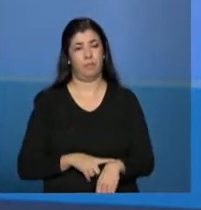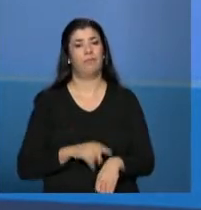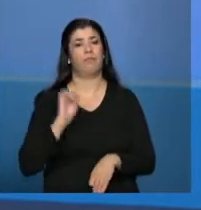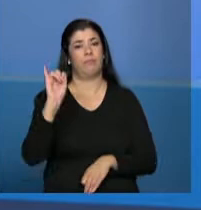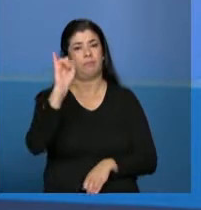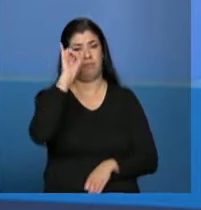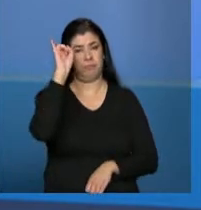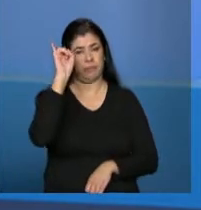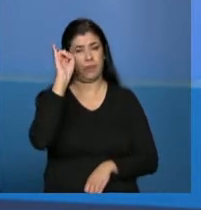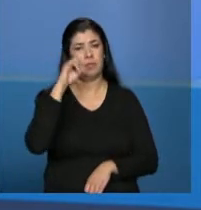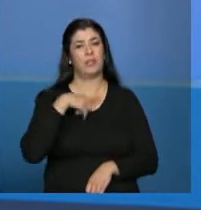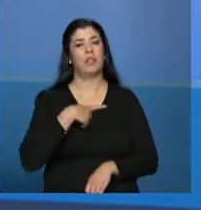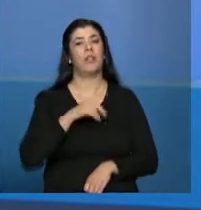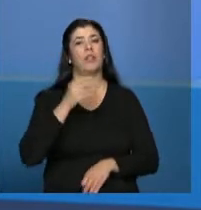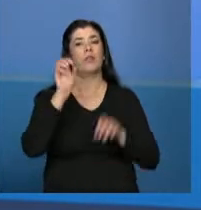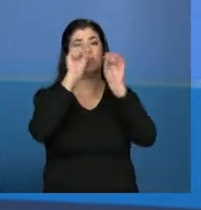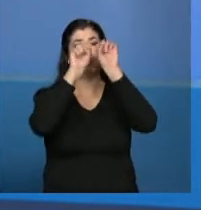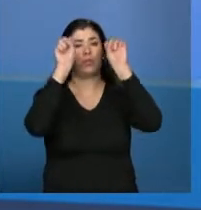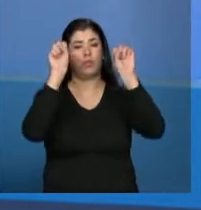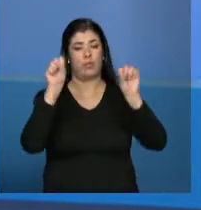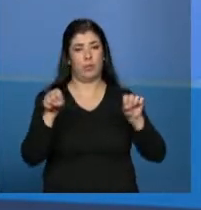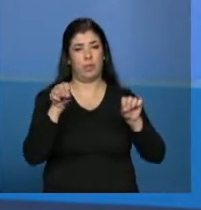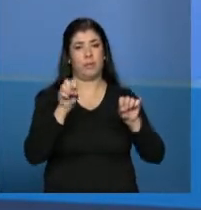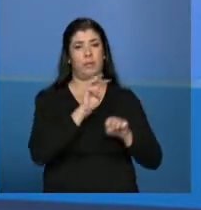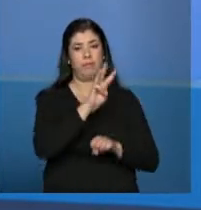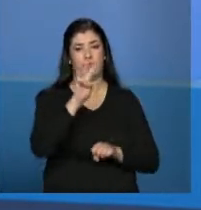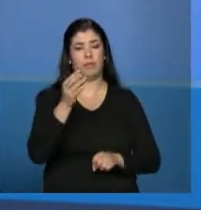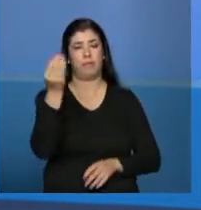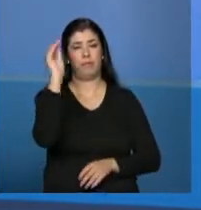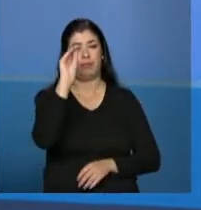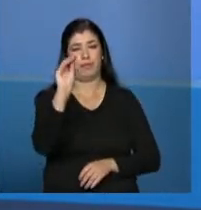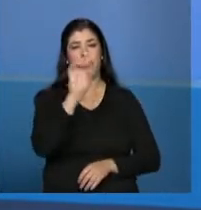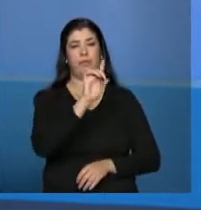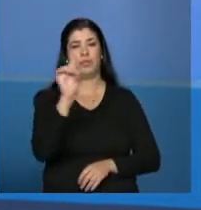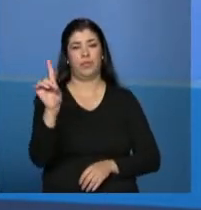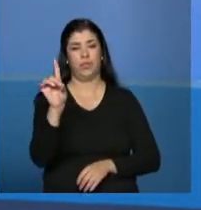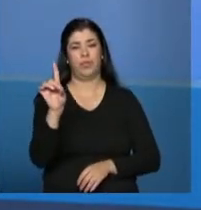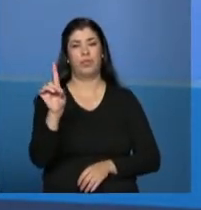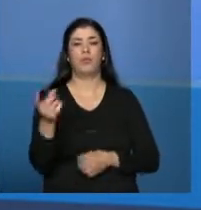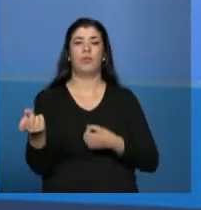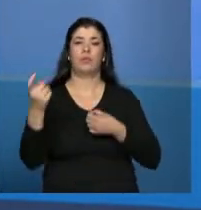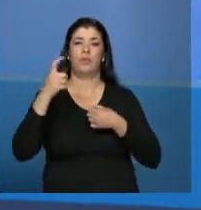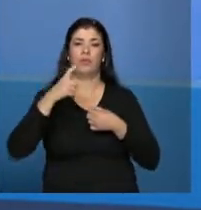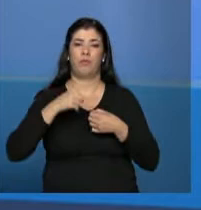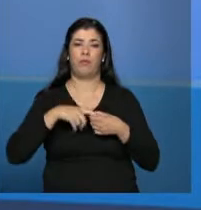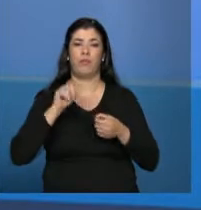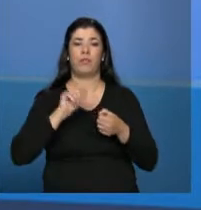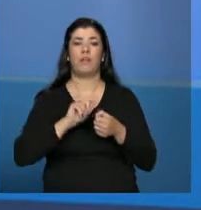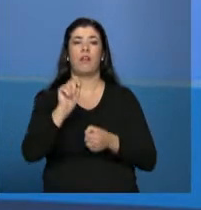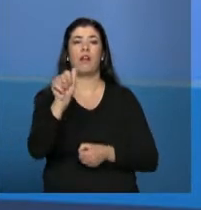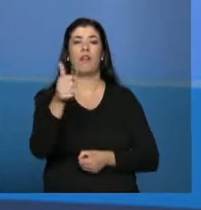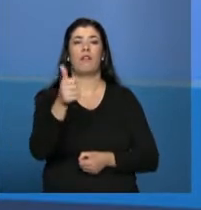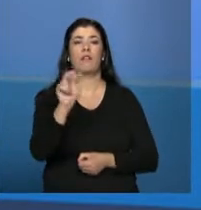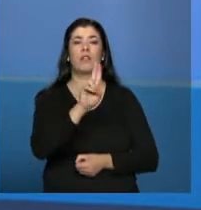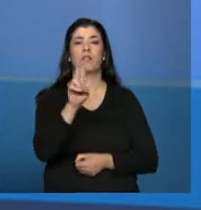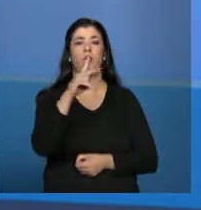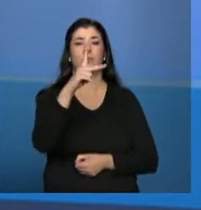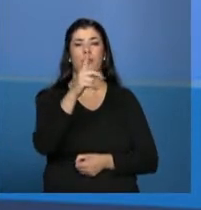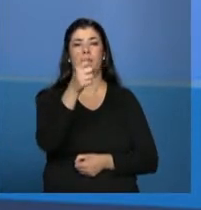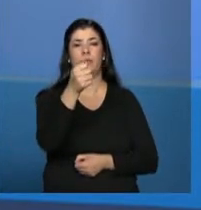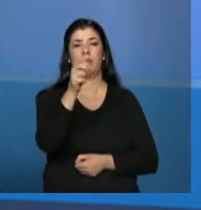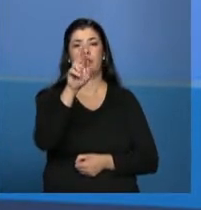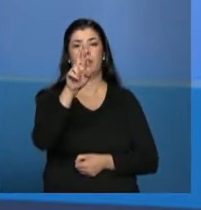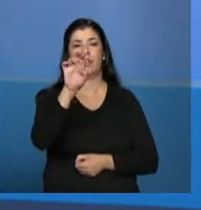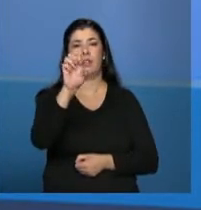Esse agendamento é registrado no sistema, feita a visita, se retorna, e tem que se colocar também um parecer de como foi essa visita.